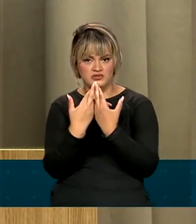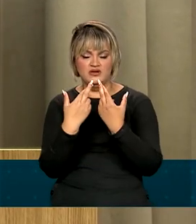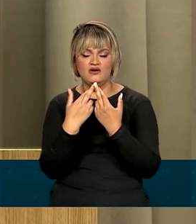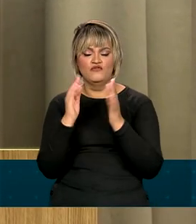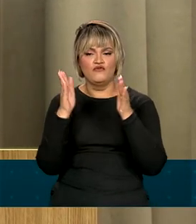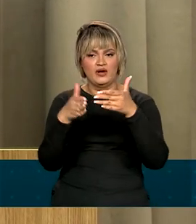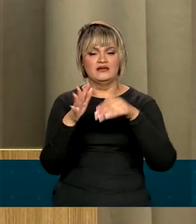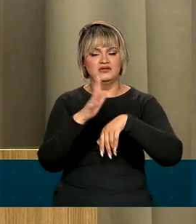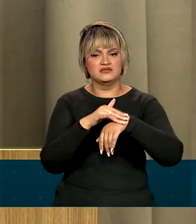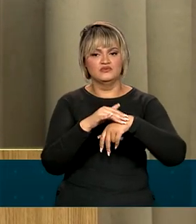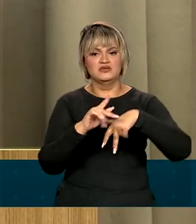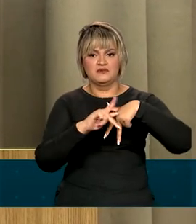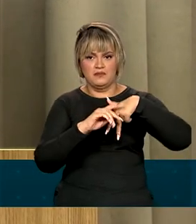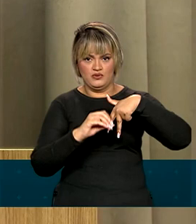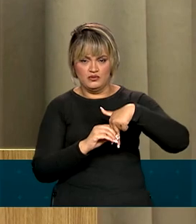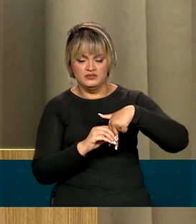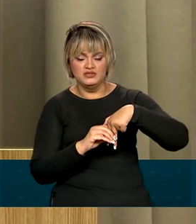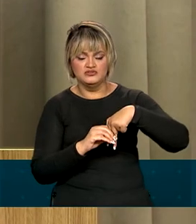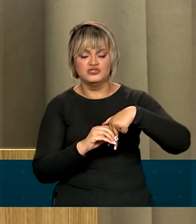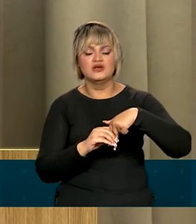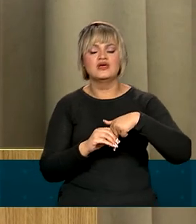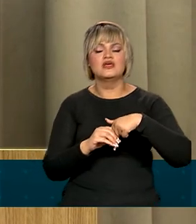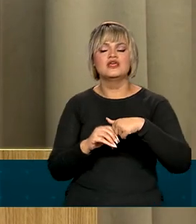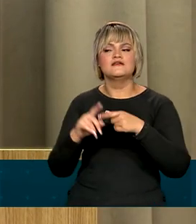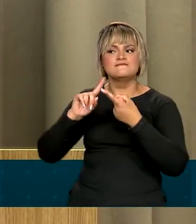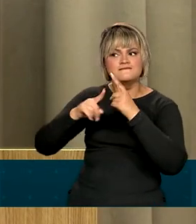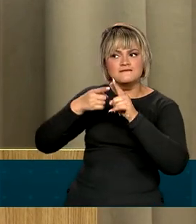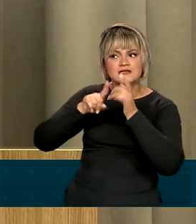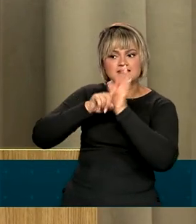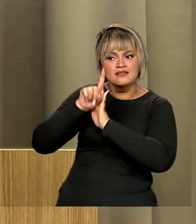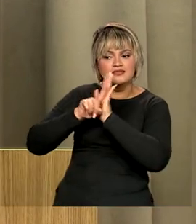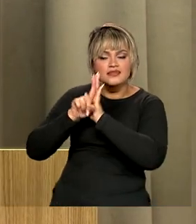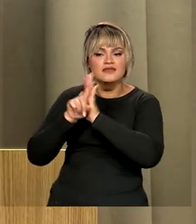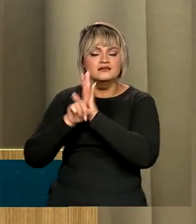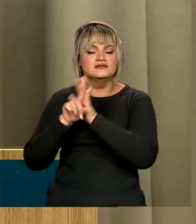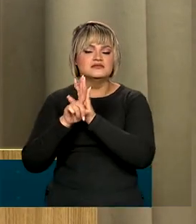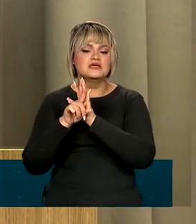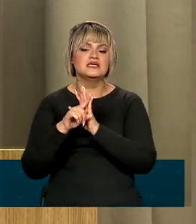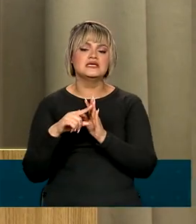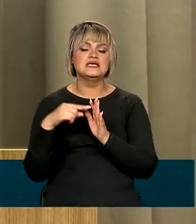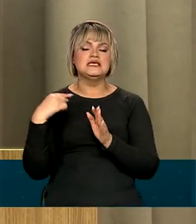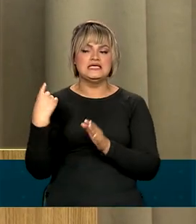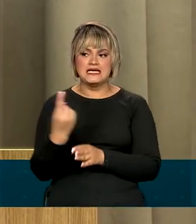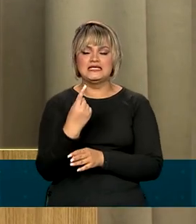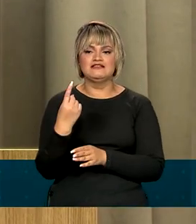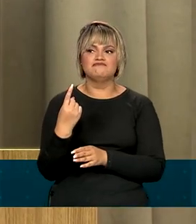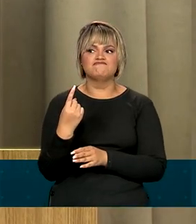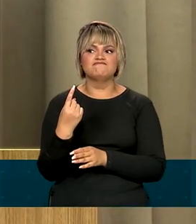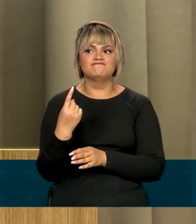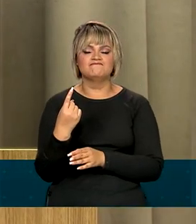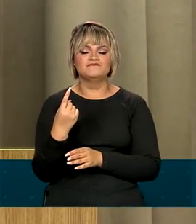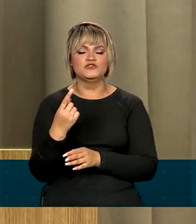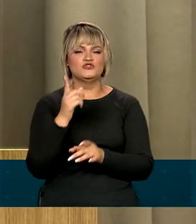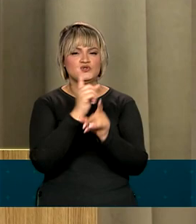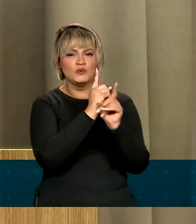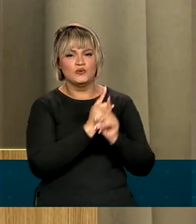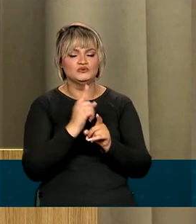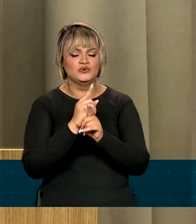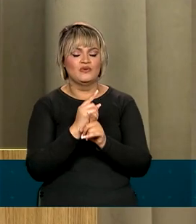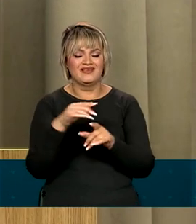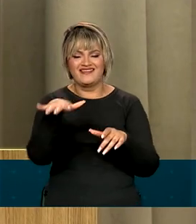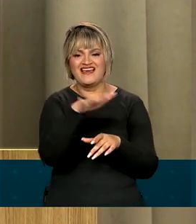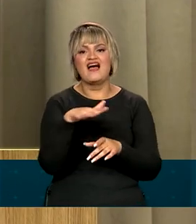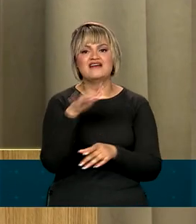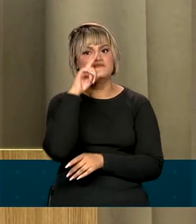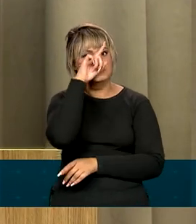Poliomielite para a Região das Américas, foi feita uma análise e a nossa região ficou considerada como uma região de alto